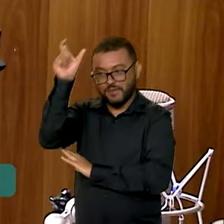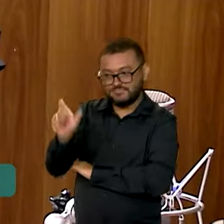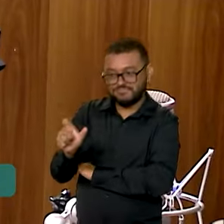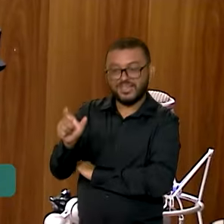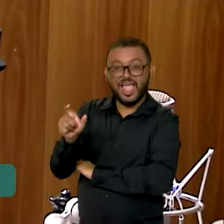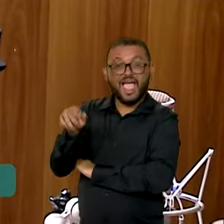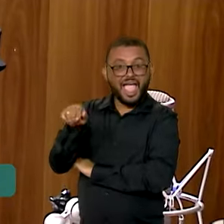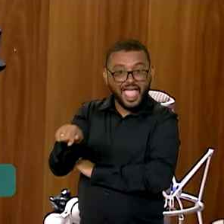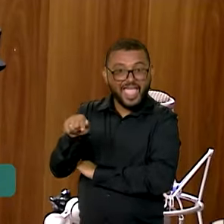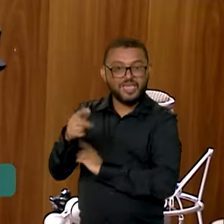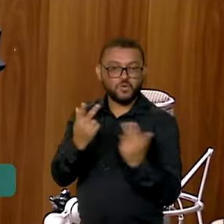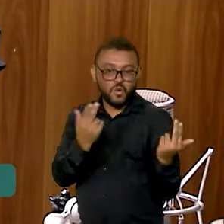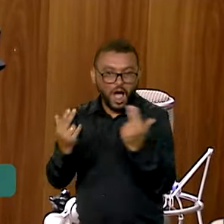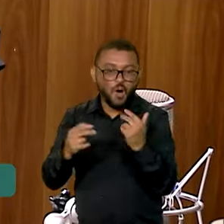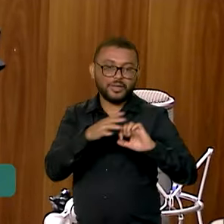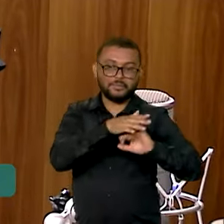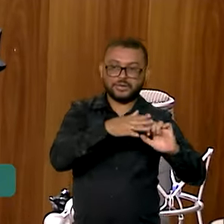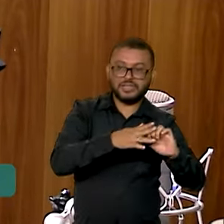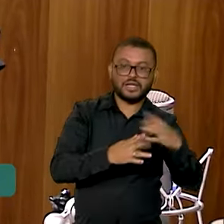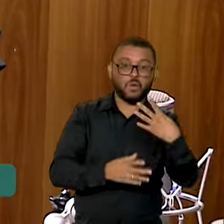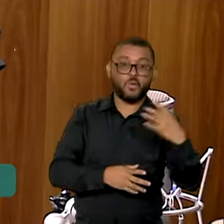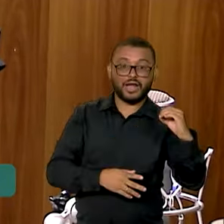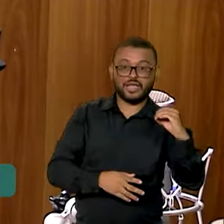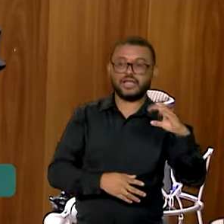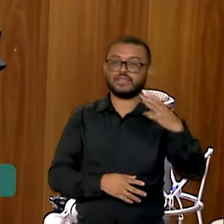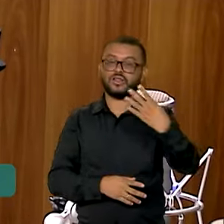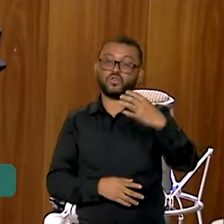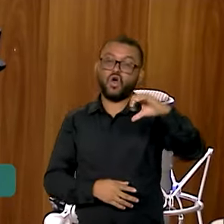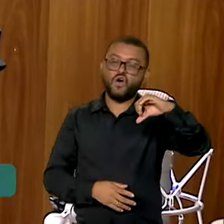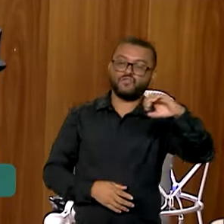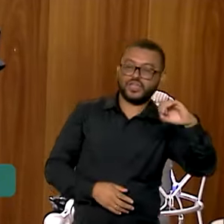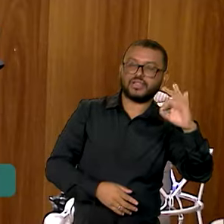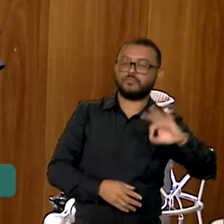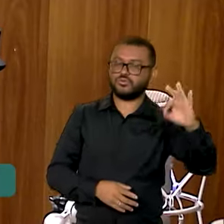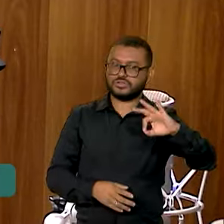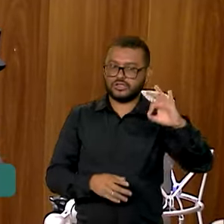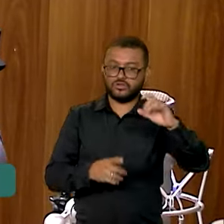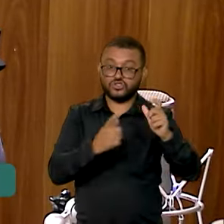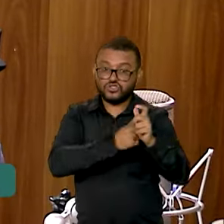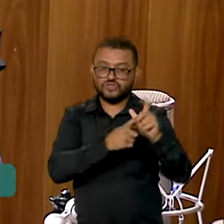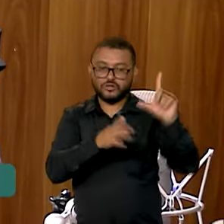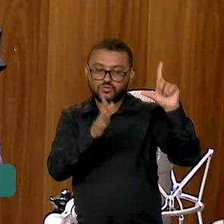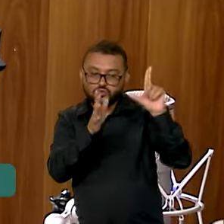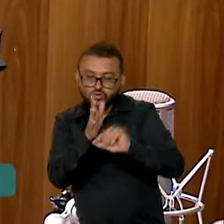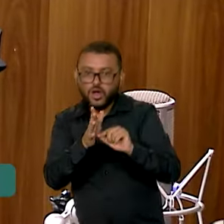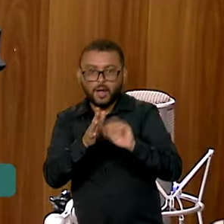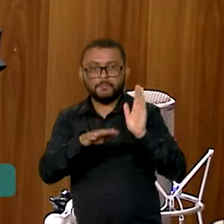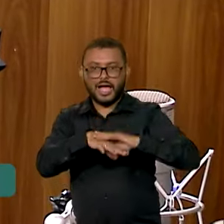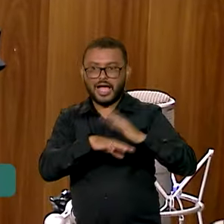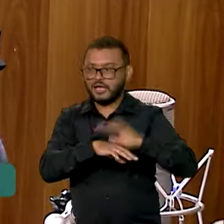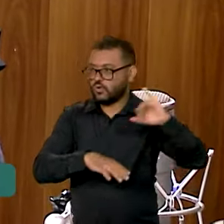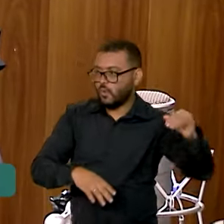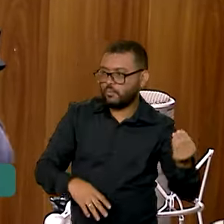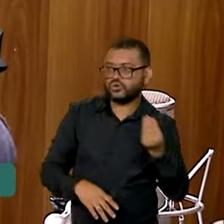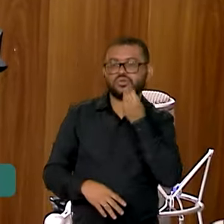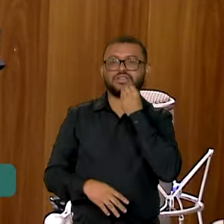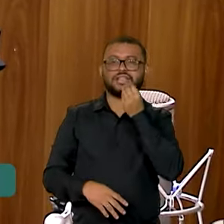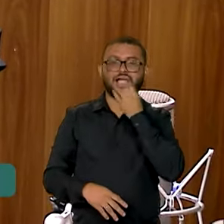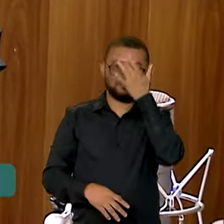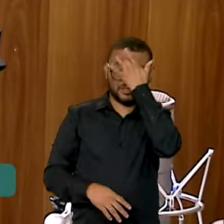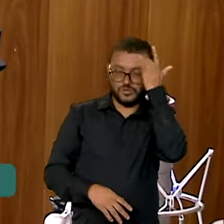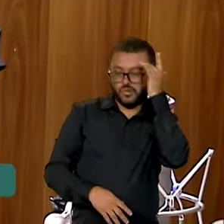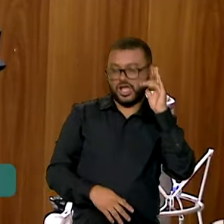deu uma diferença entre 40% e 90% nas dívidas, mais ou menos, a menos. Então, vai ser uma grande oportunidade para todo mundo